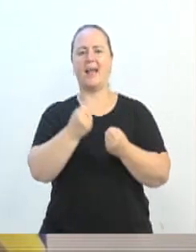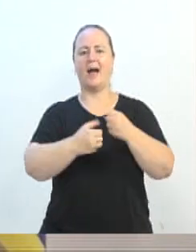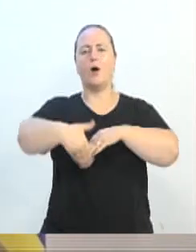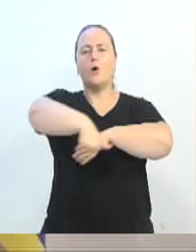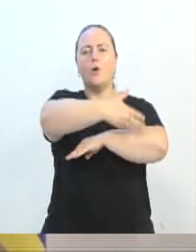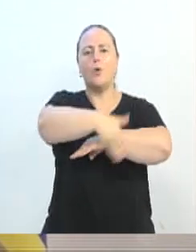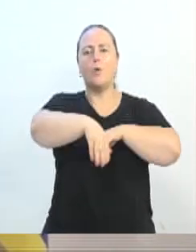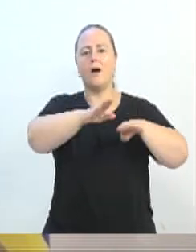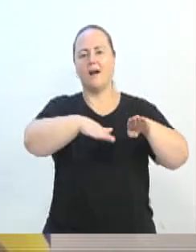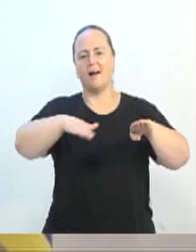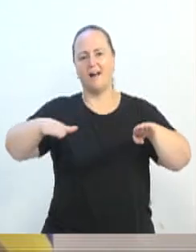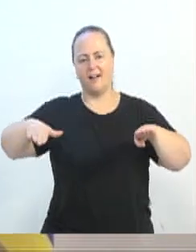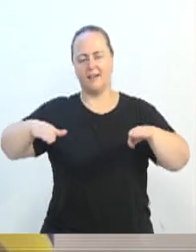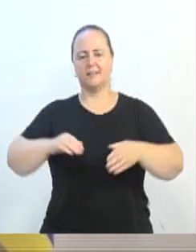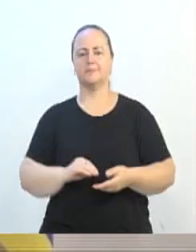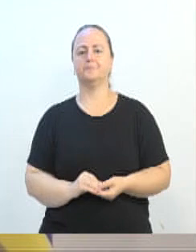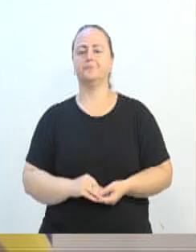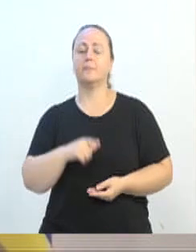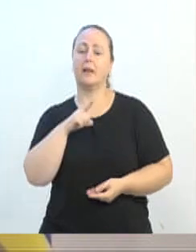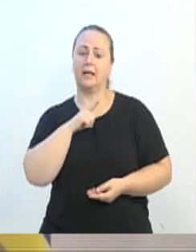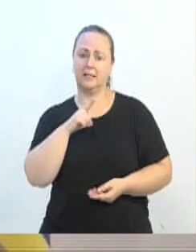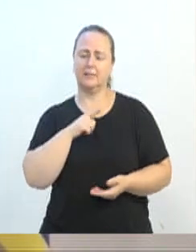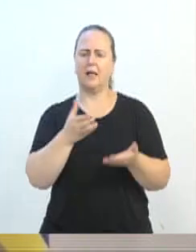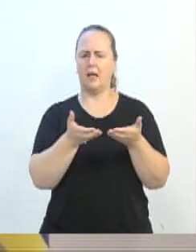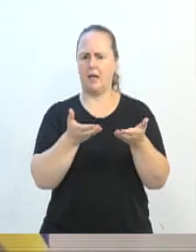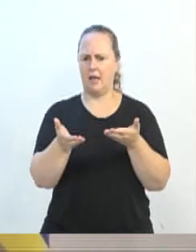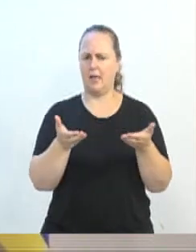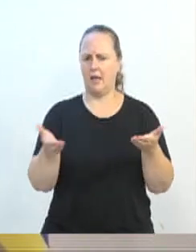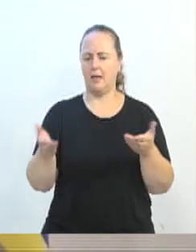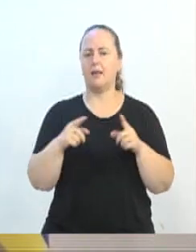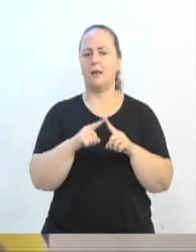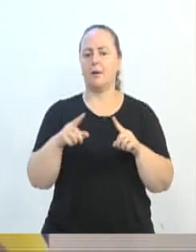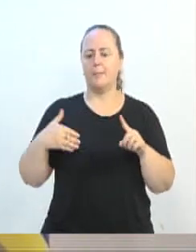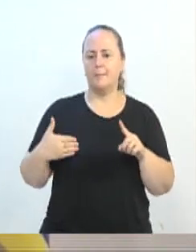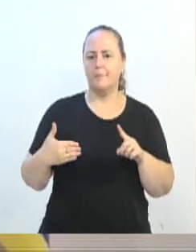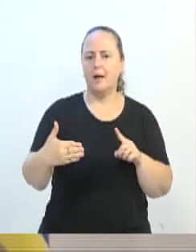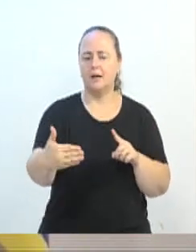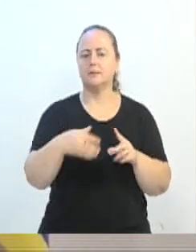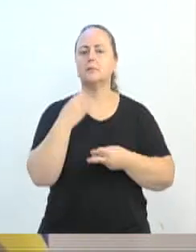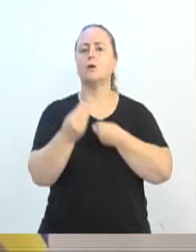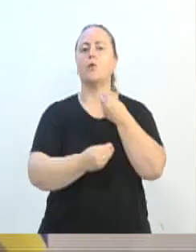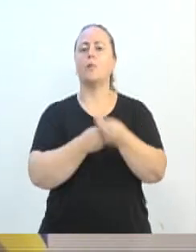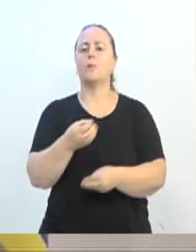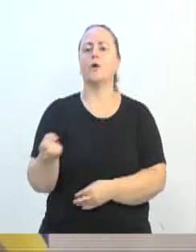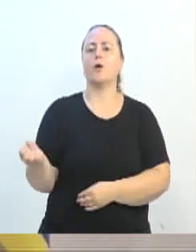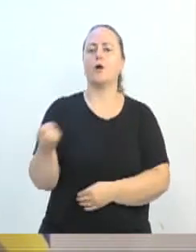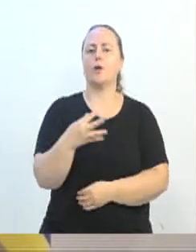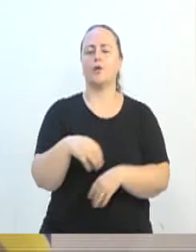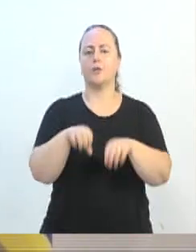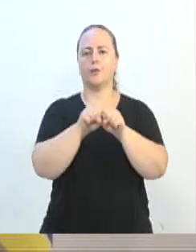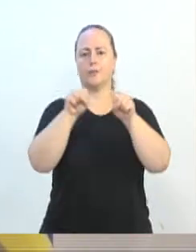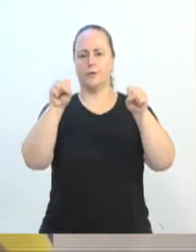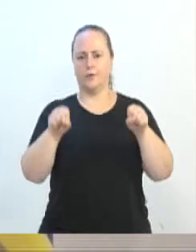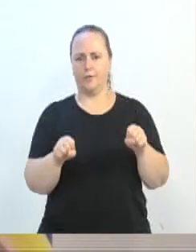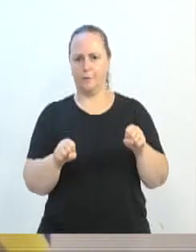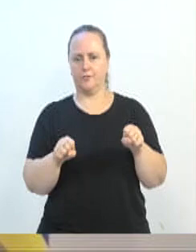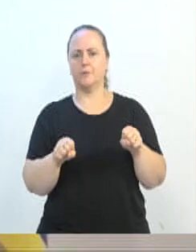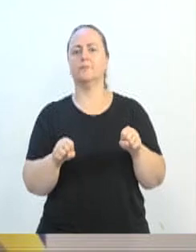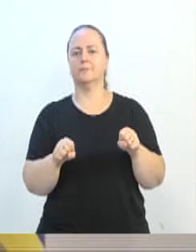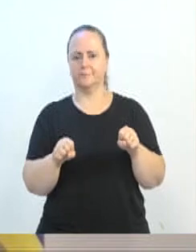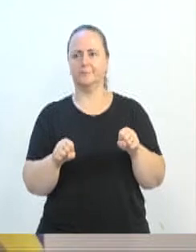primeiro certame licitatório, a modernização do nosso sistema desse acionamento de